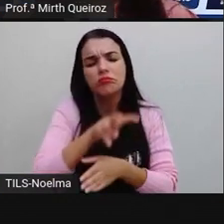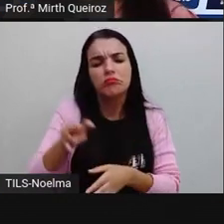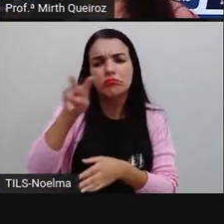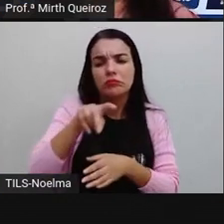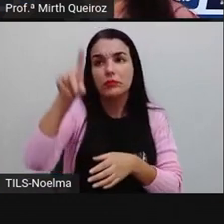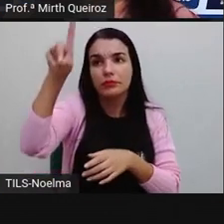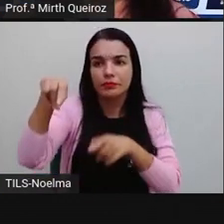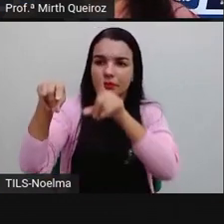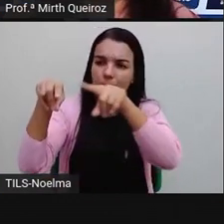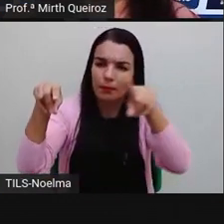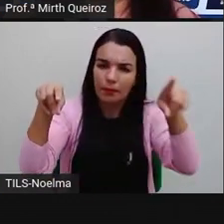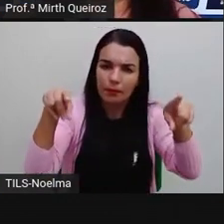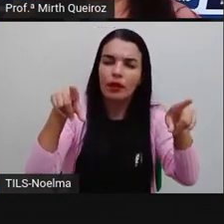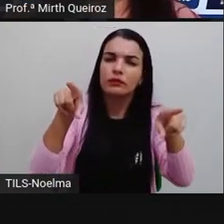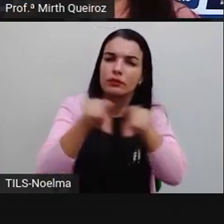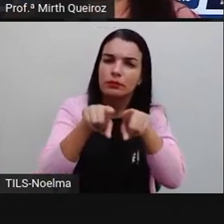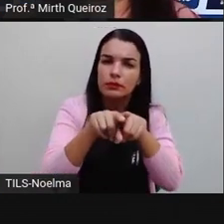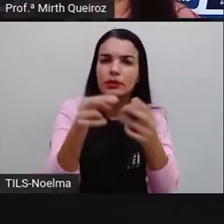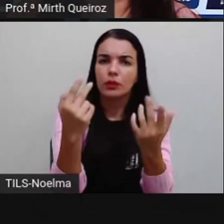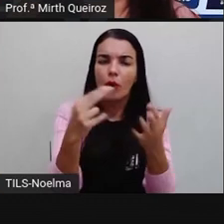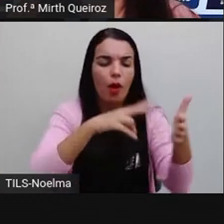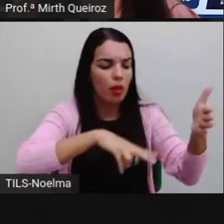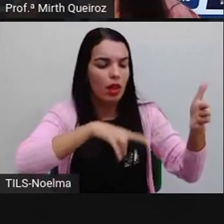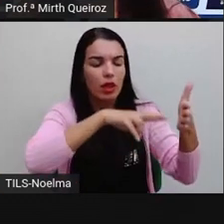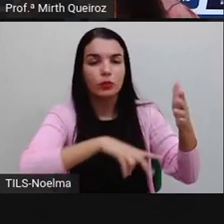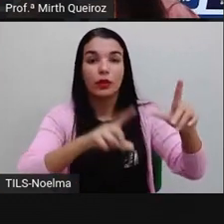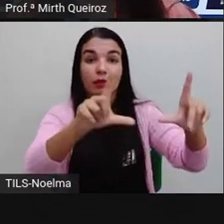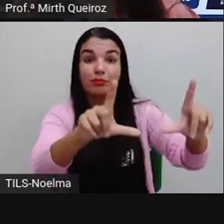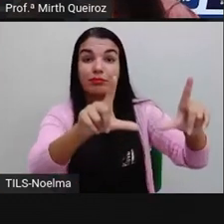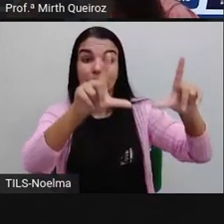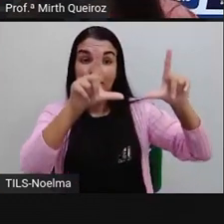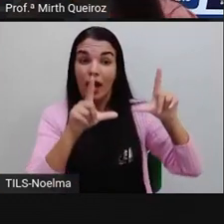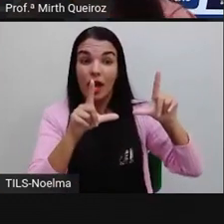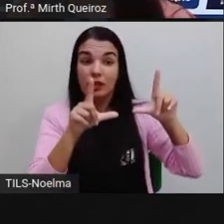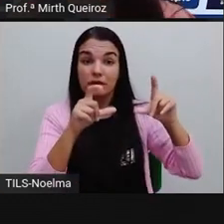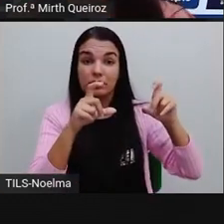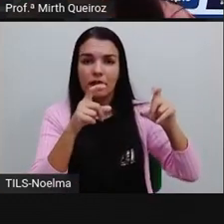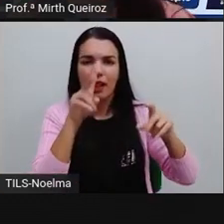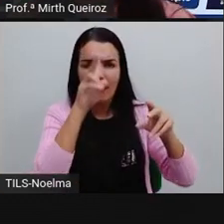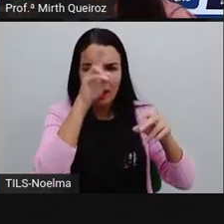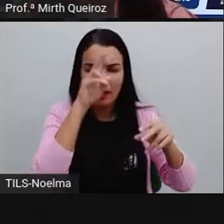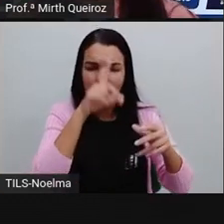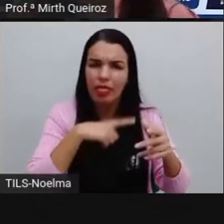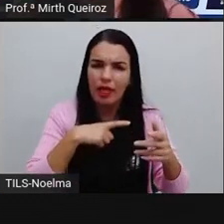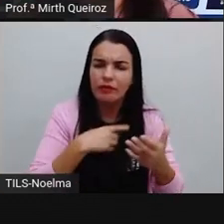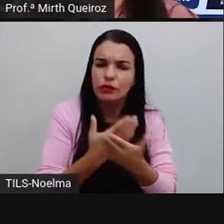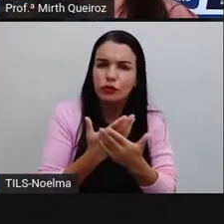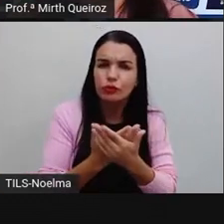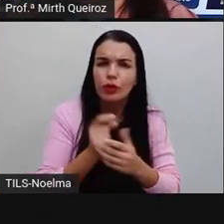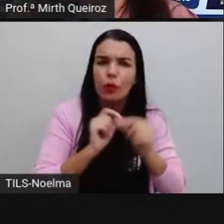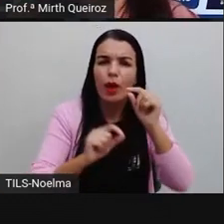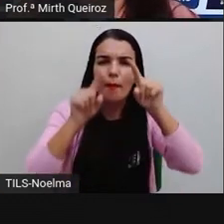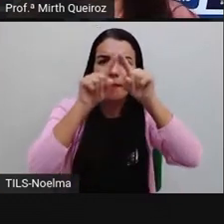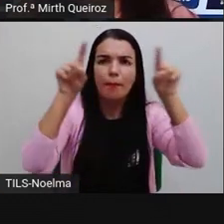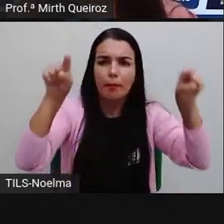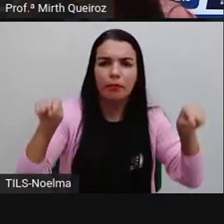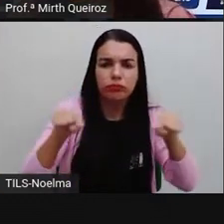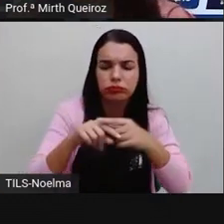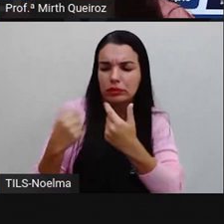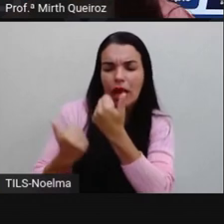Pró? Na aula passada, a gente falou, né? A gente fez essa leitura de imagem a partir das placas de trânsito, através das